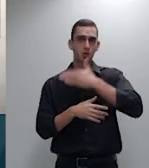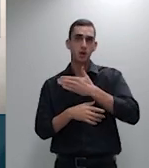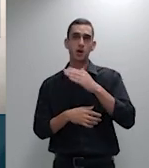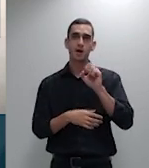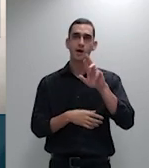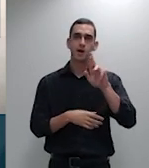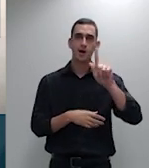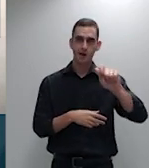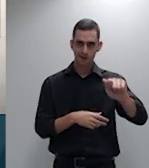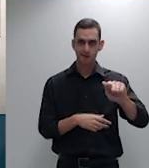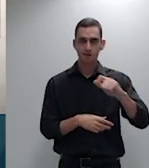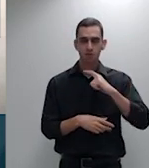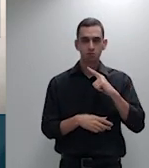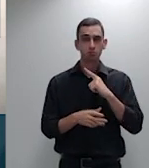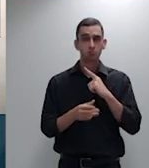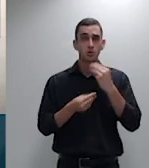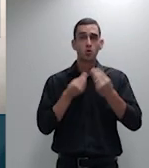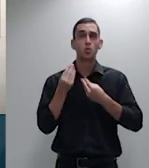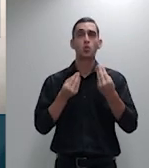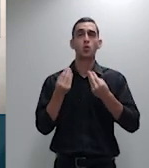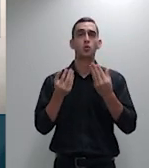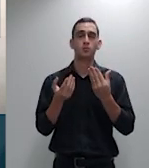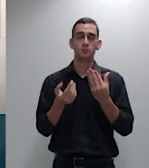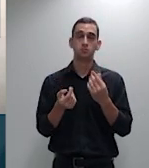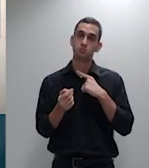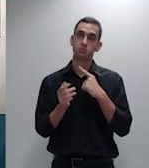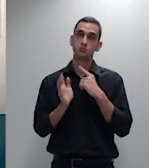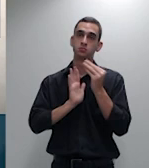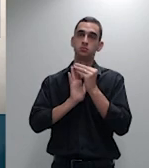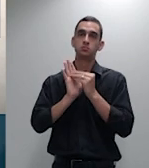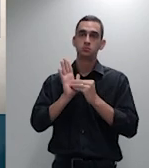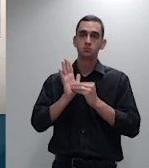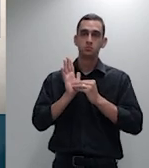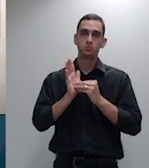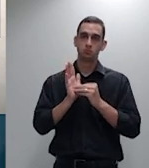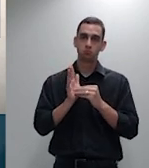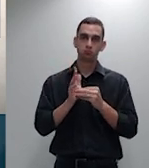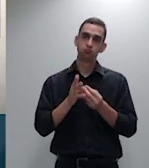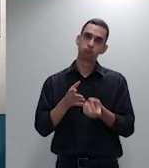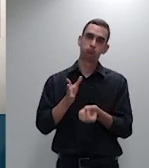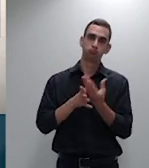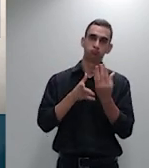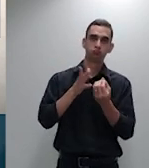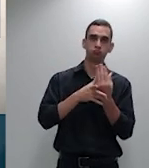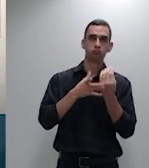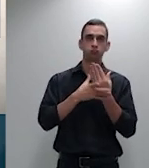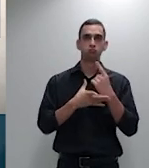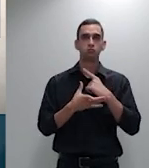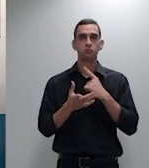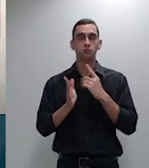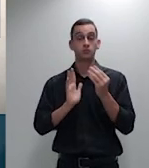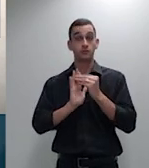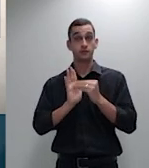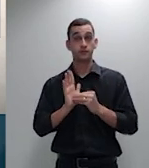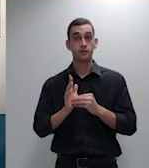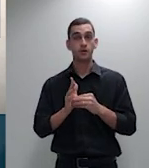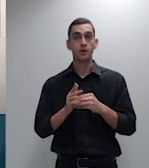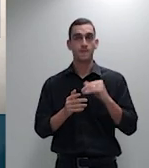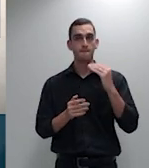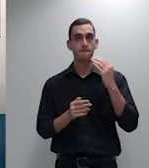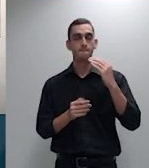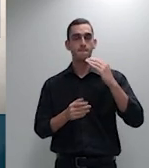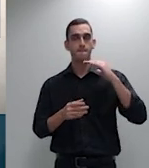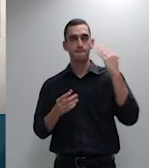a lição de um dos seus precursores que é o processualista argentino Jorge Peirano que eu